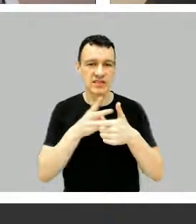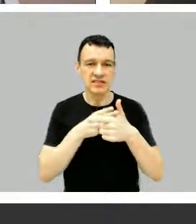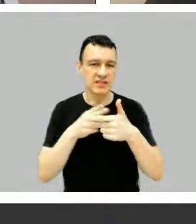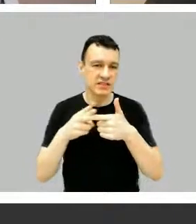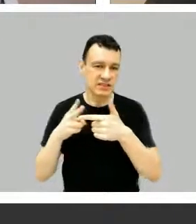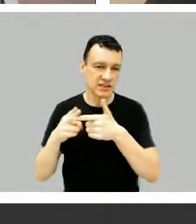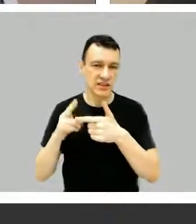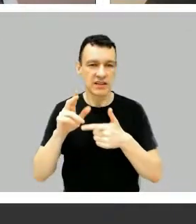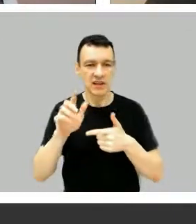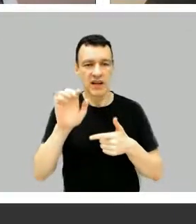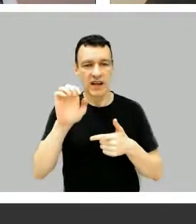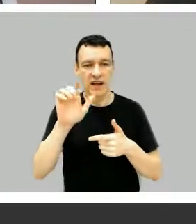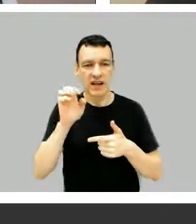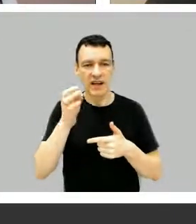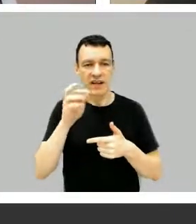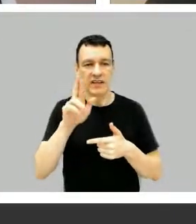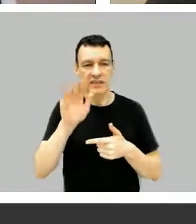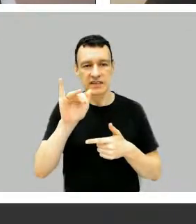Felipe.